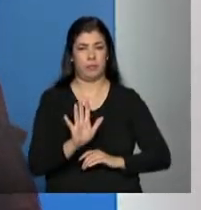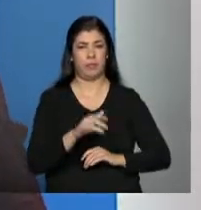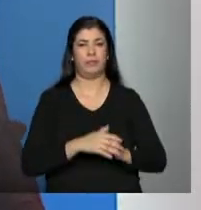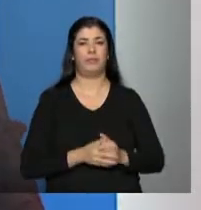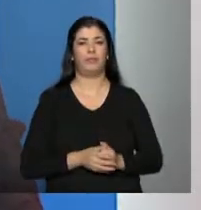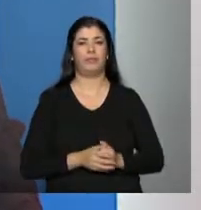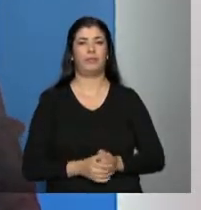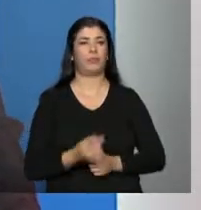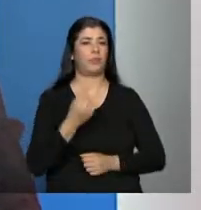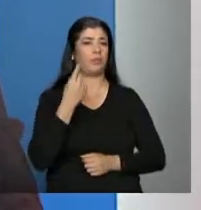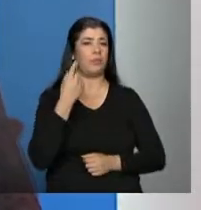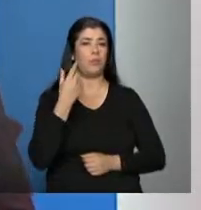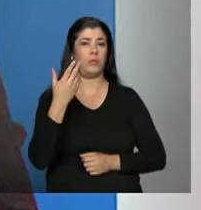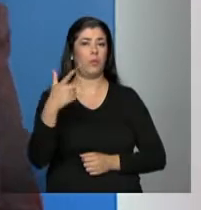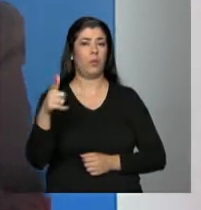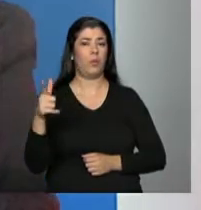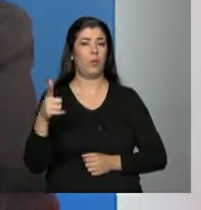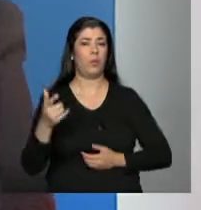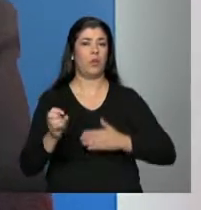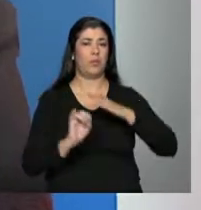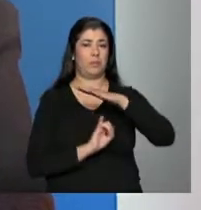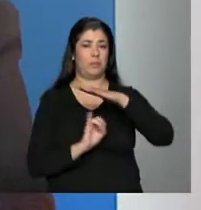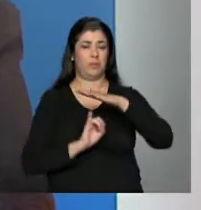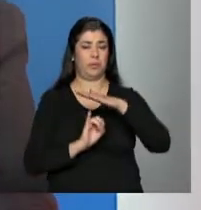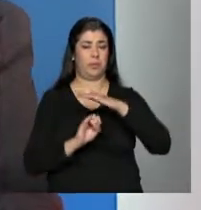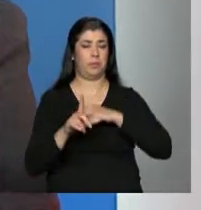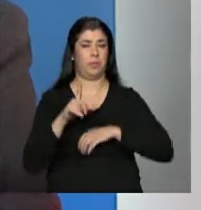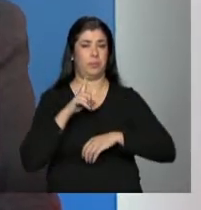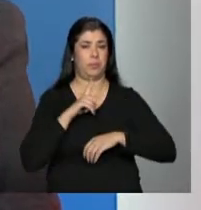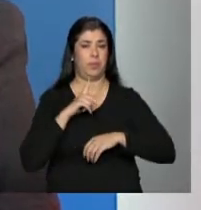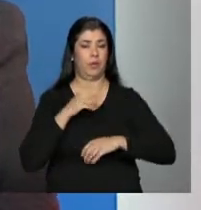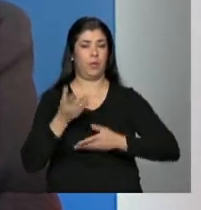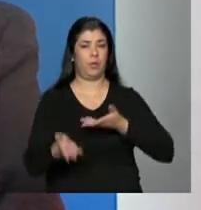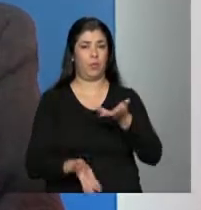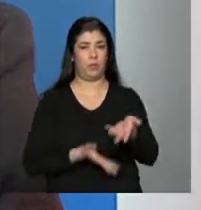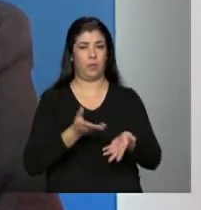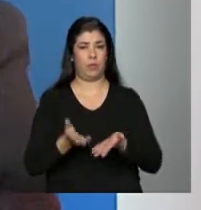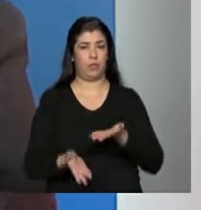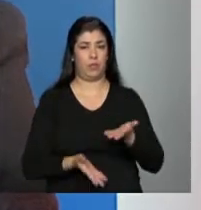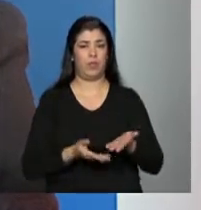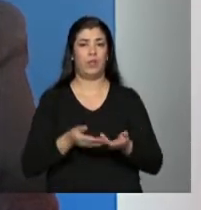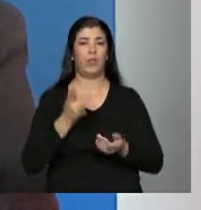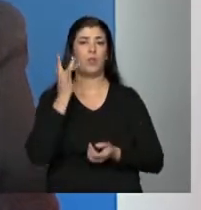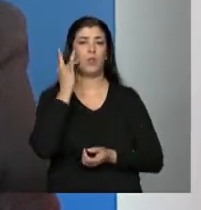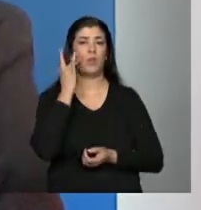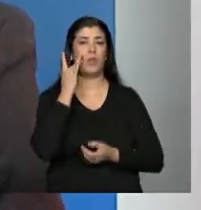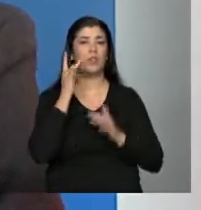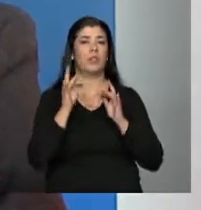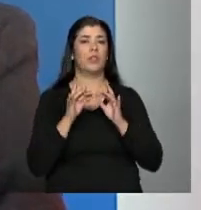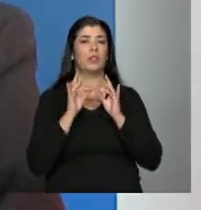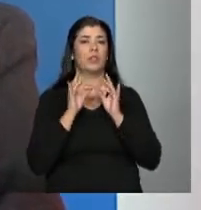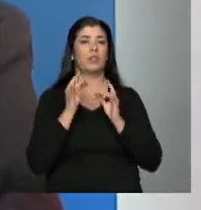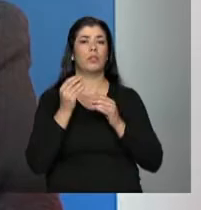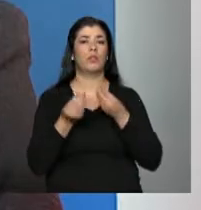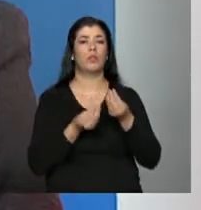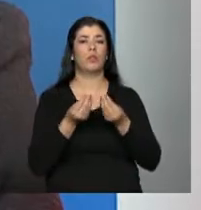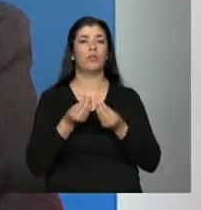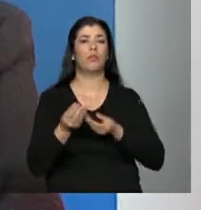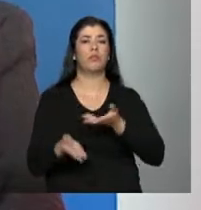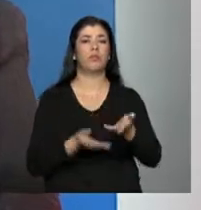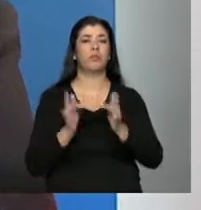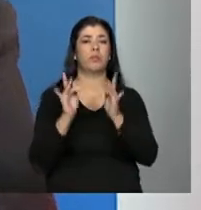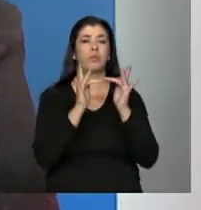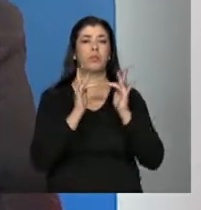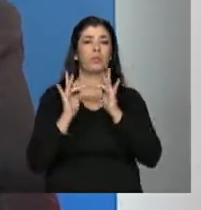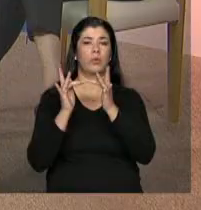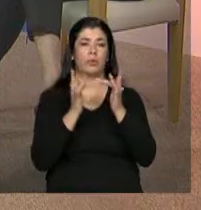Uma entidade pode desenvolver o serviço de convivência, por exemplo. Então, na sessão 2,